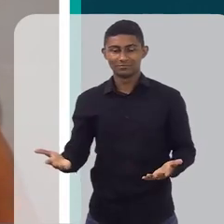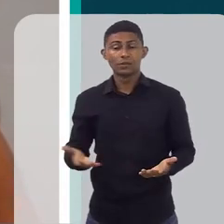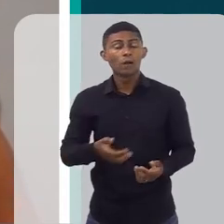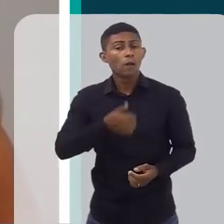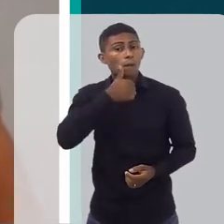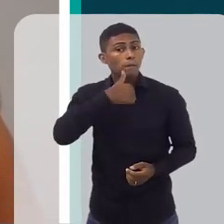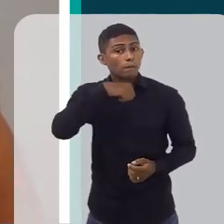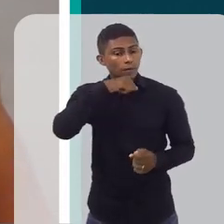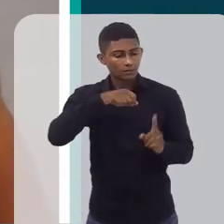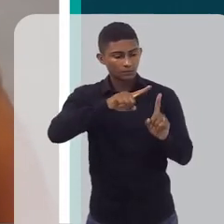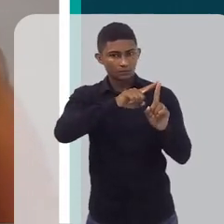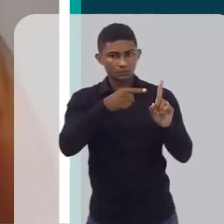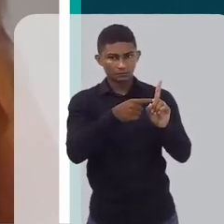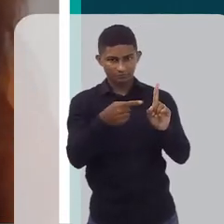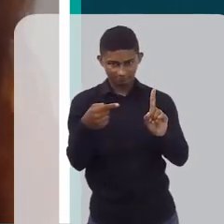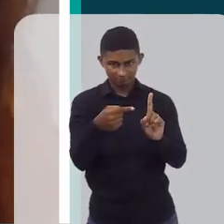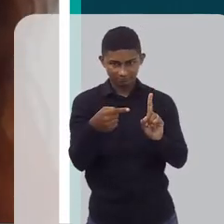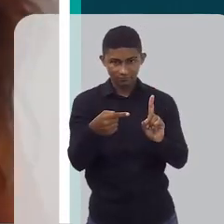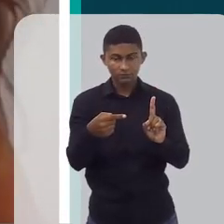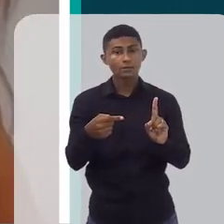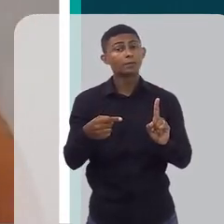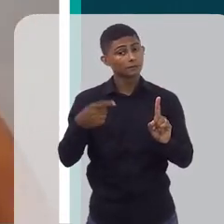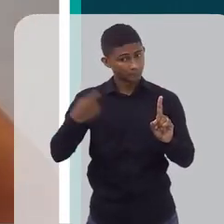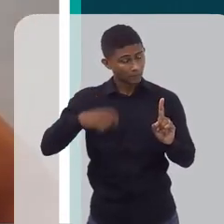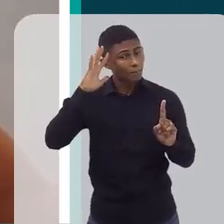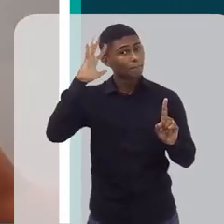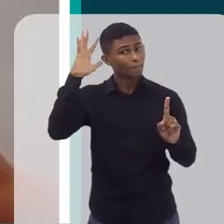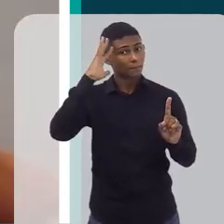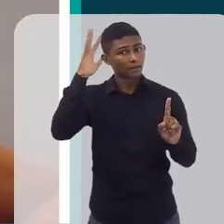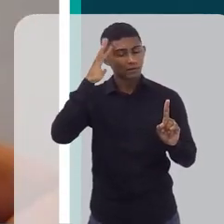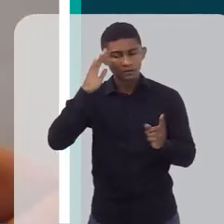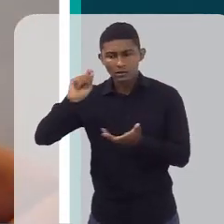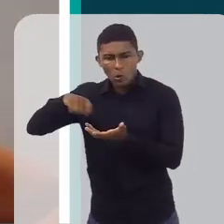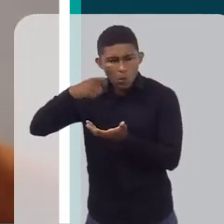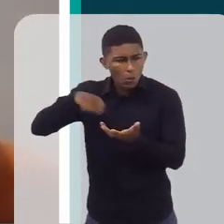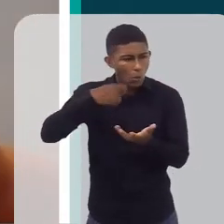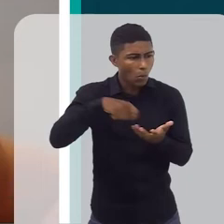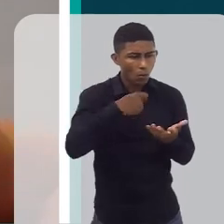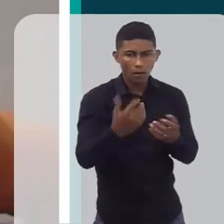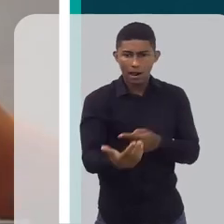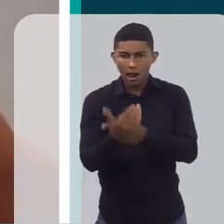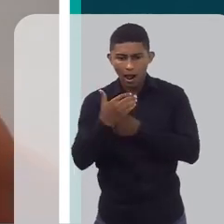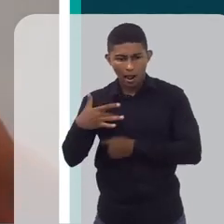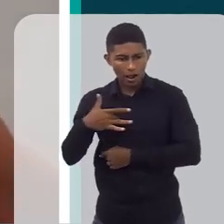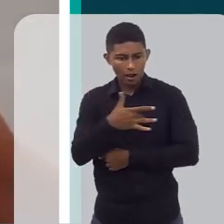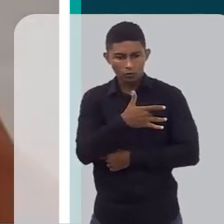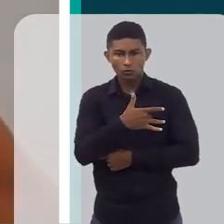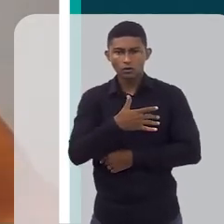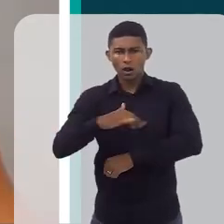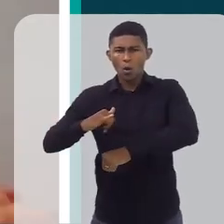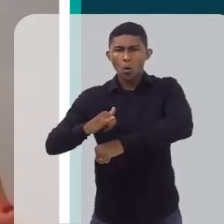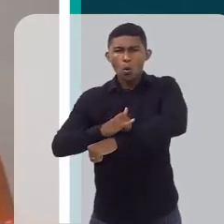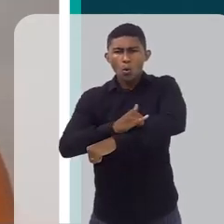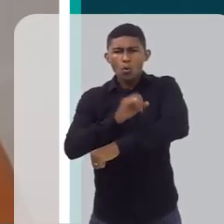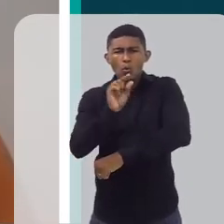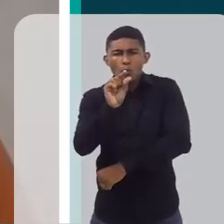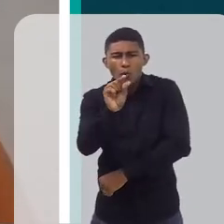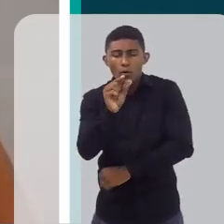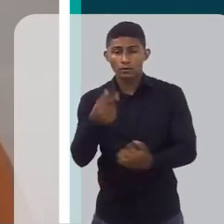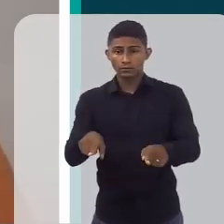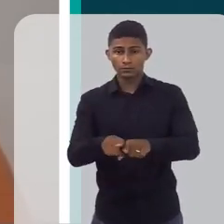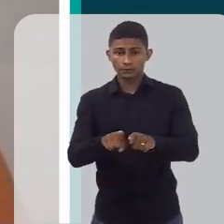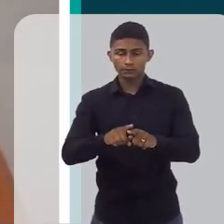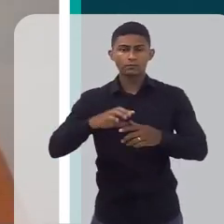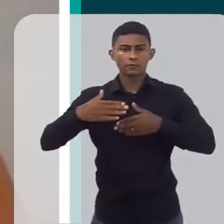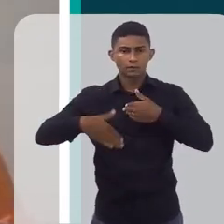intraútero, a mãe já tem que estar preocupada com uma alimentação saudável, com pouca gordura, e depois ela tem que manter